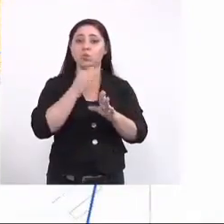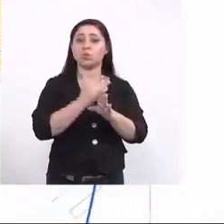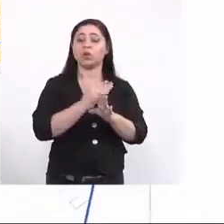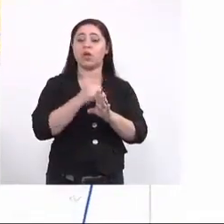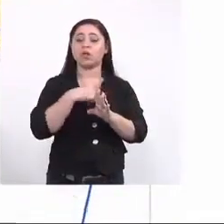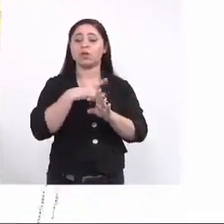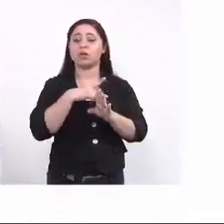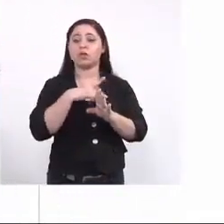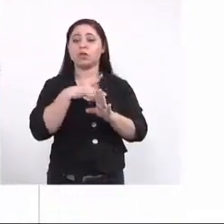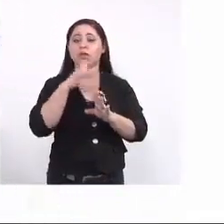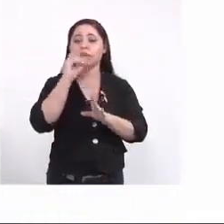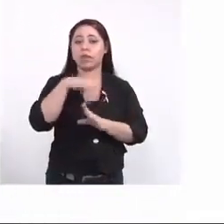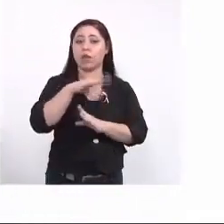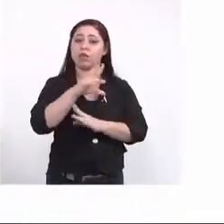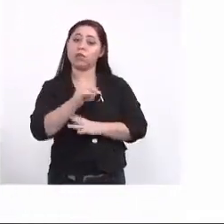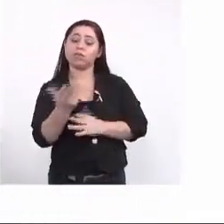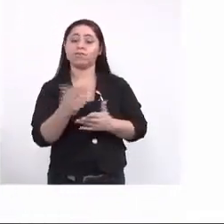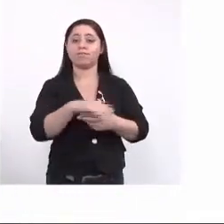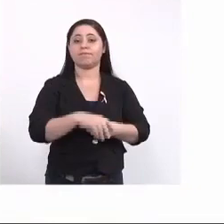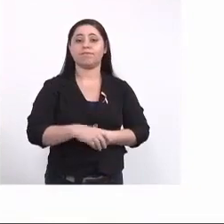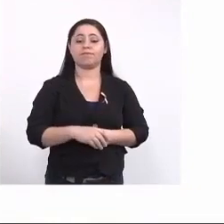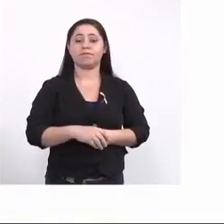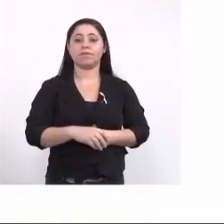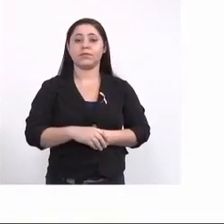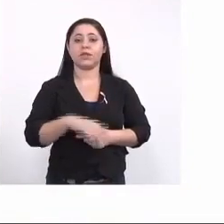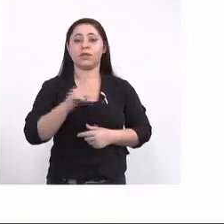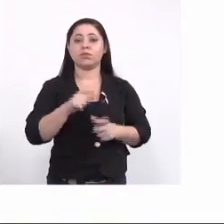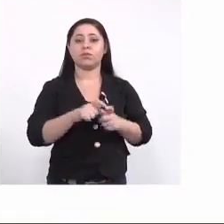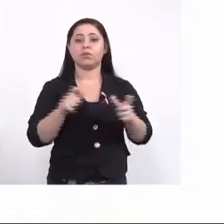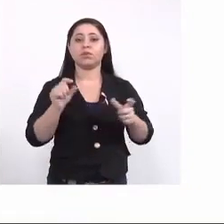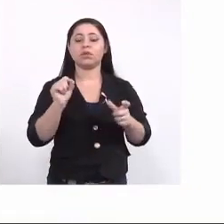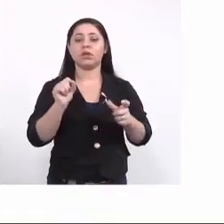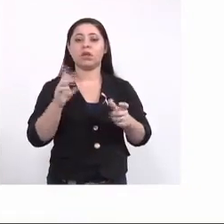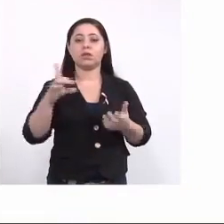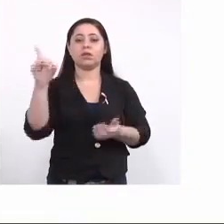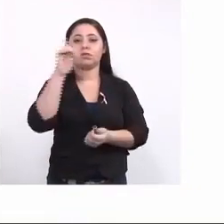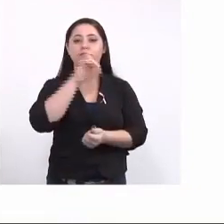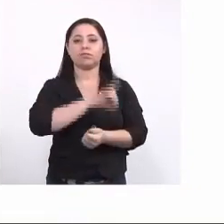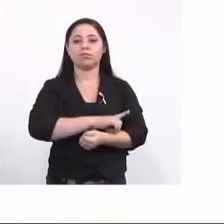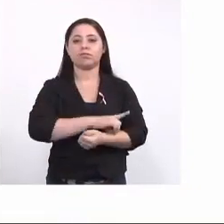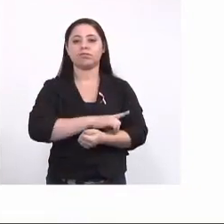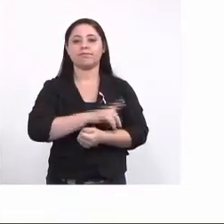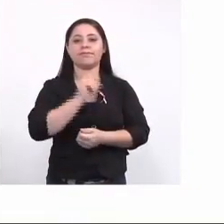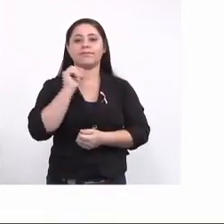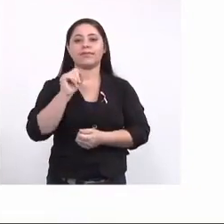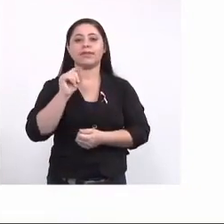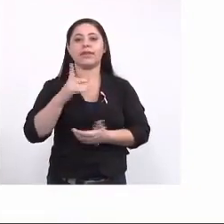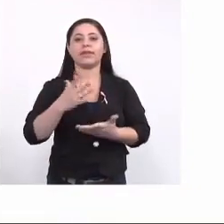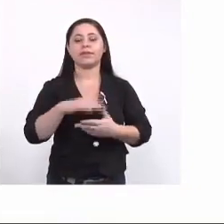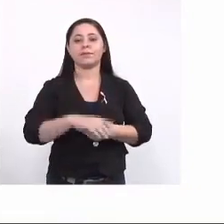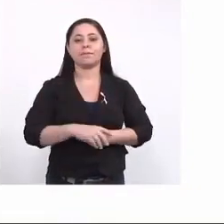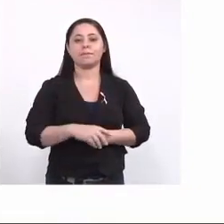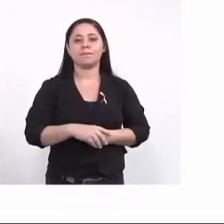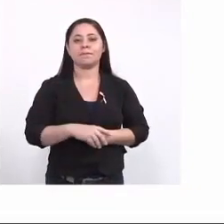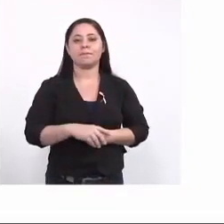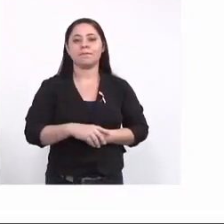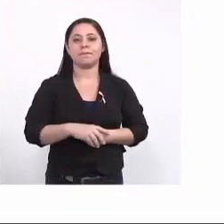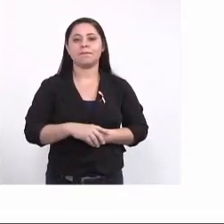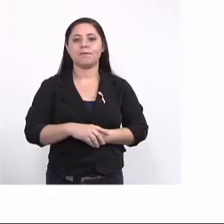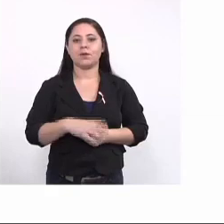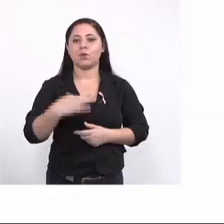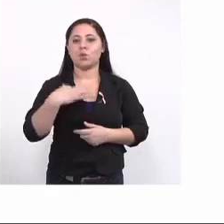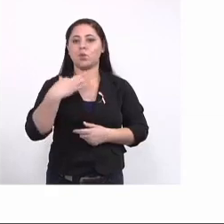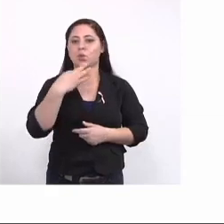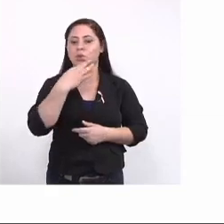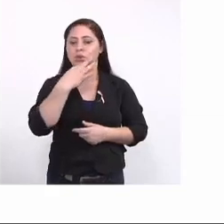confirmadas ou não e essa aplicação maior vem no caso da Dengue que eu